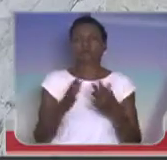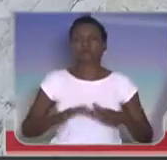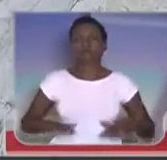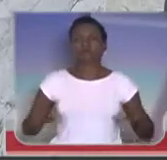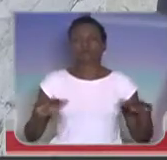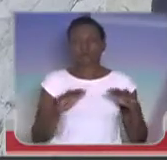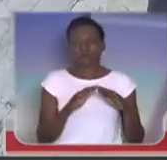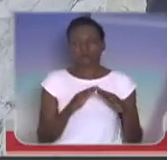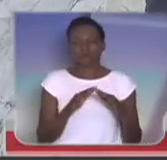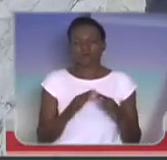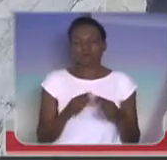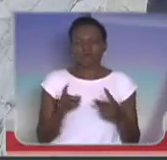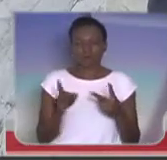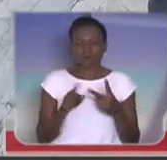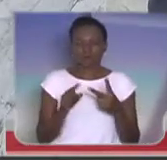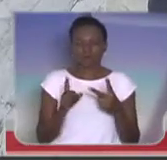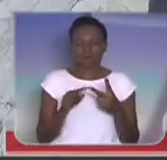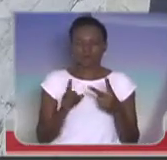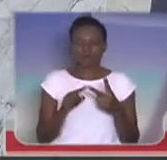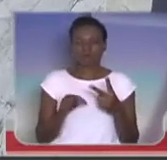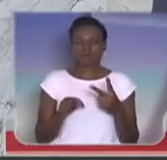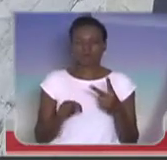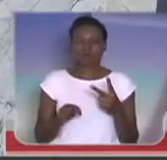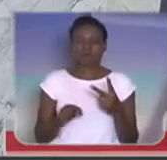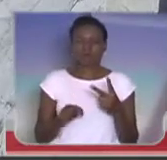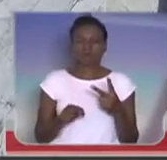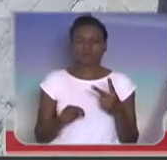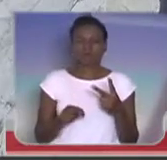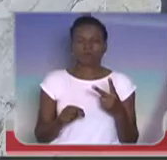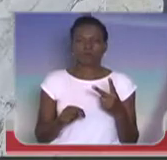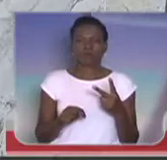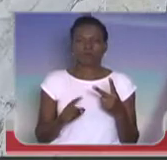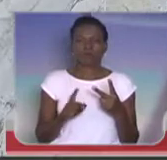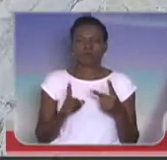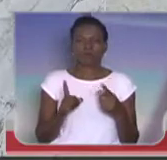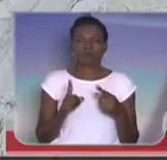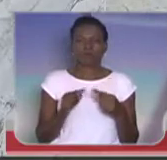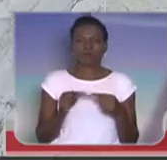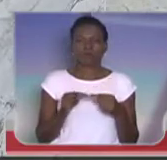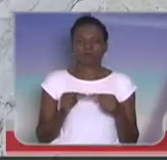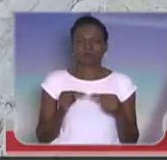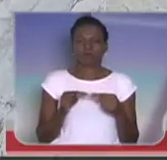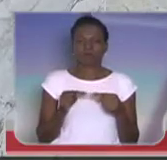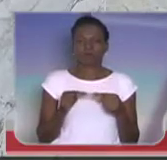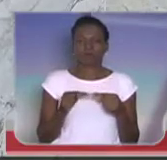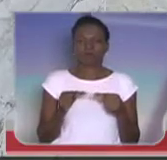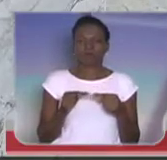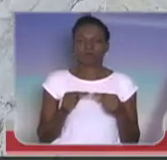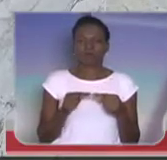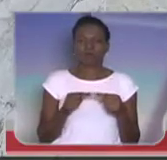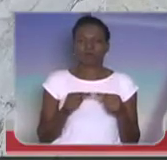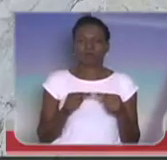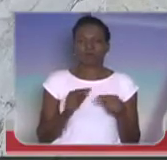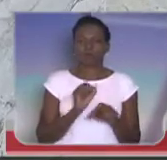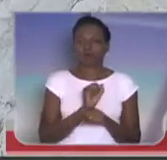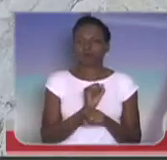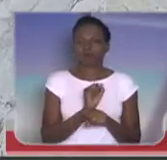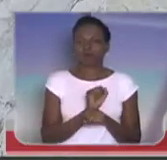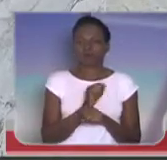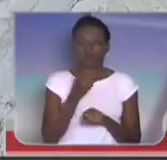Nosso segundo assunto, senhor presidente, eu vou falar sobre... Deixa eu ver o que eles vão colocar.